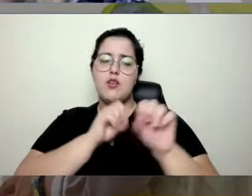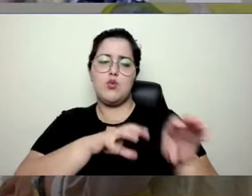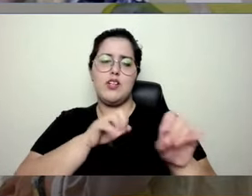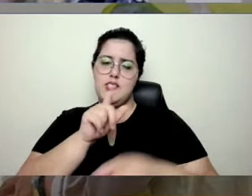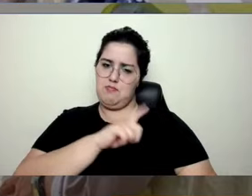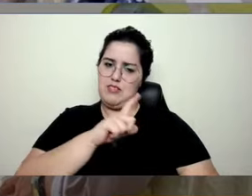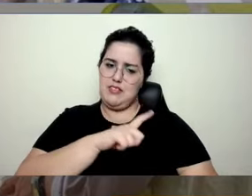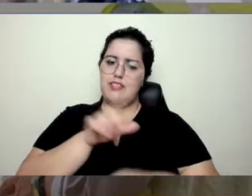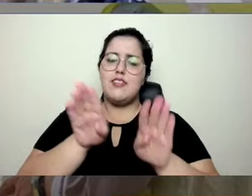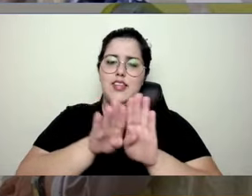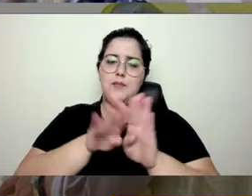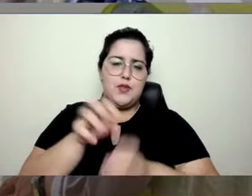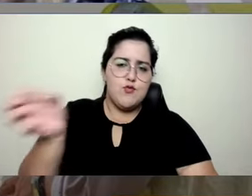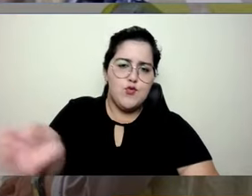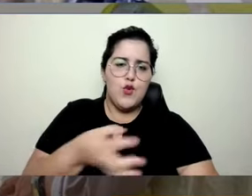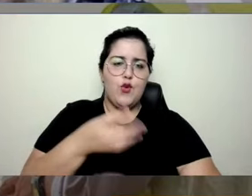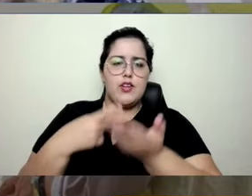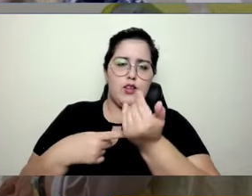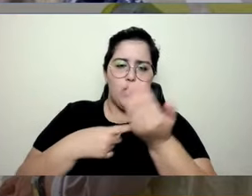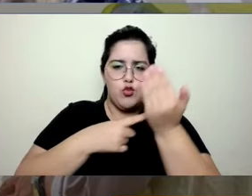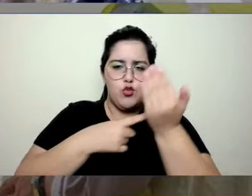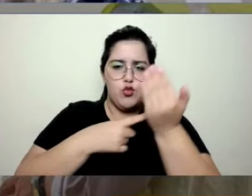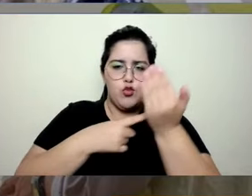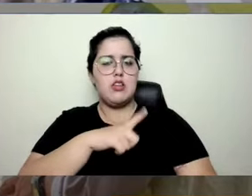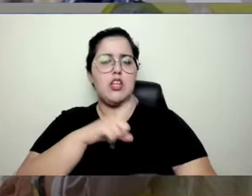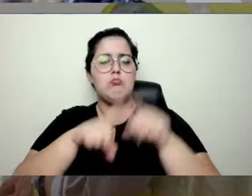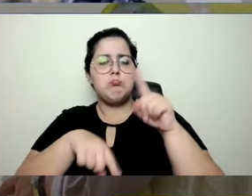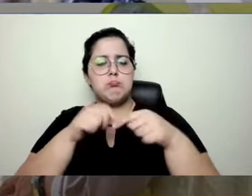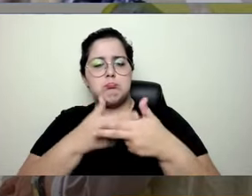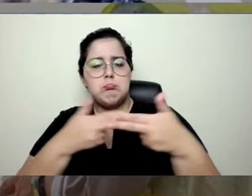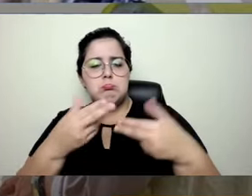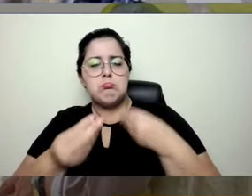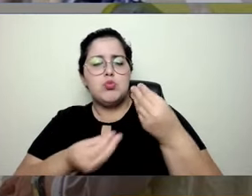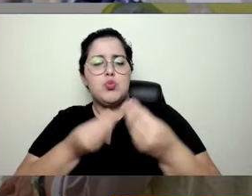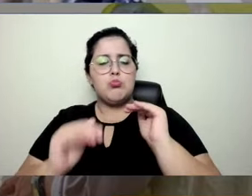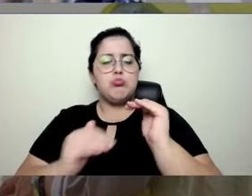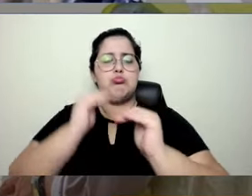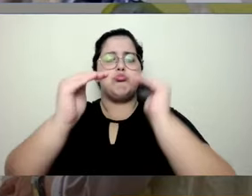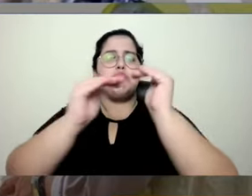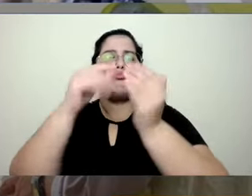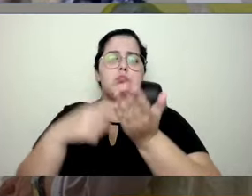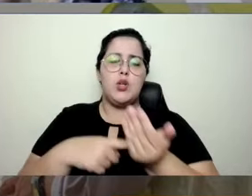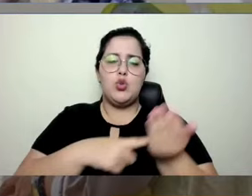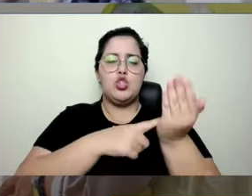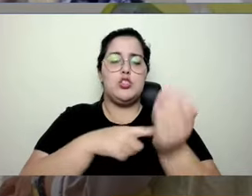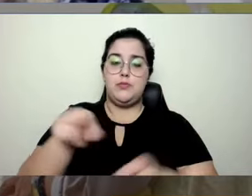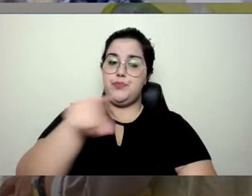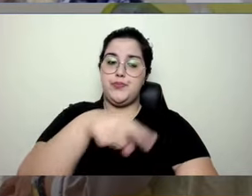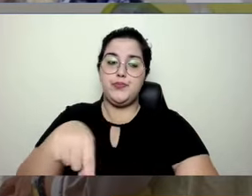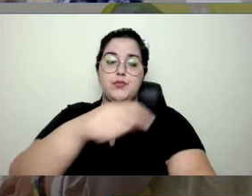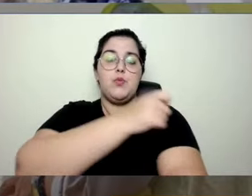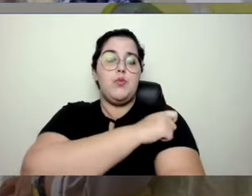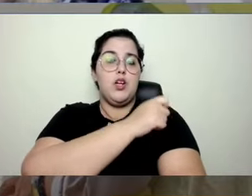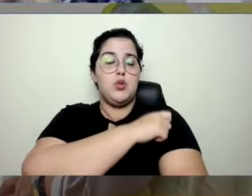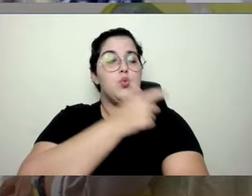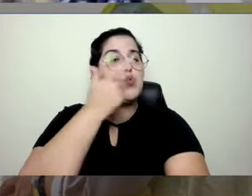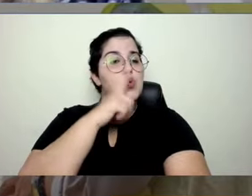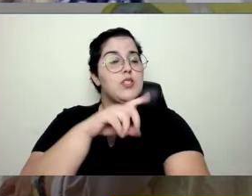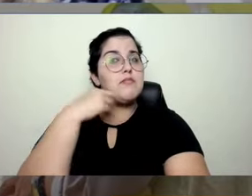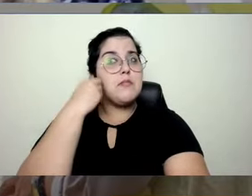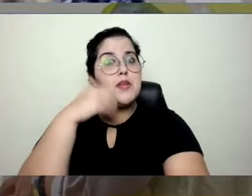estão seguindo o mesmo caminho, implantando recursos tecnológicos para que os alunos consigam vivenciar essas